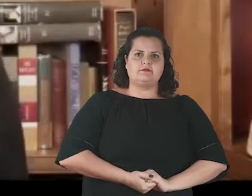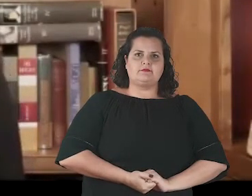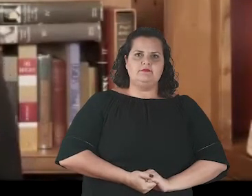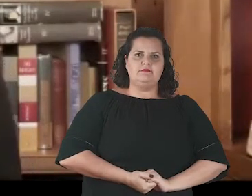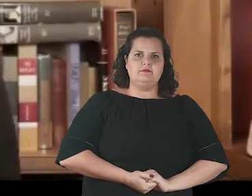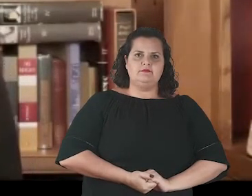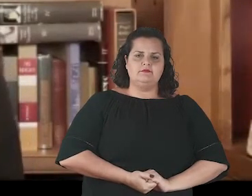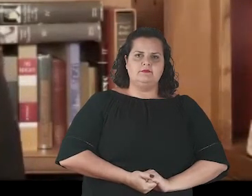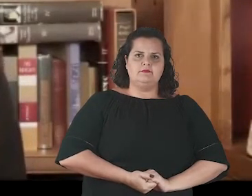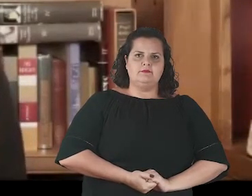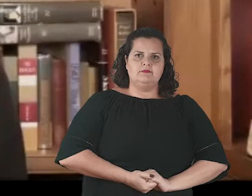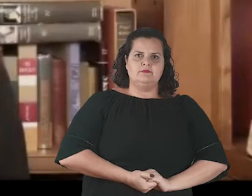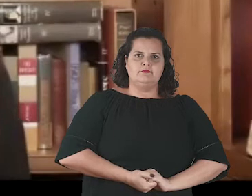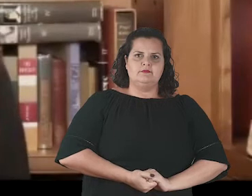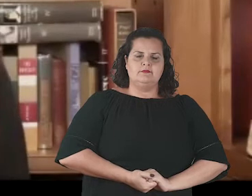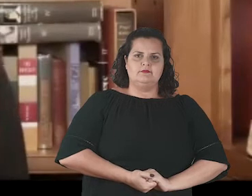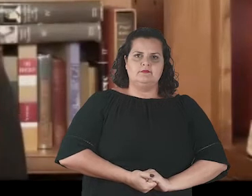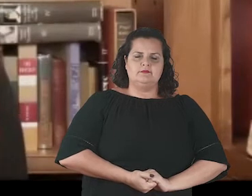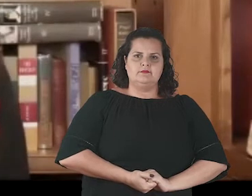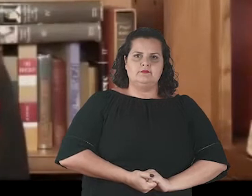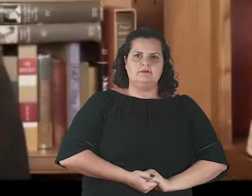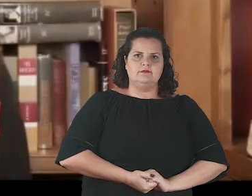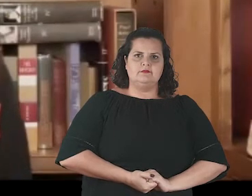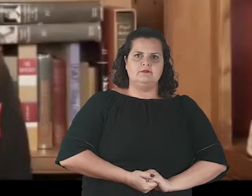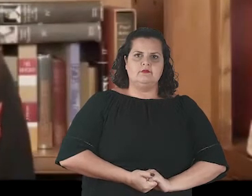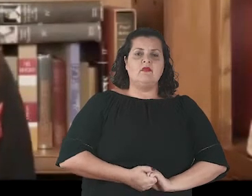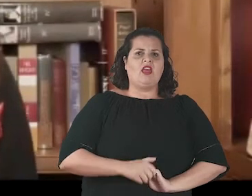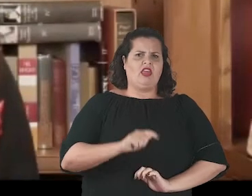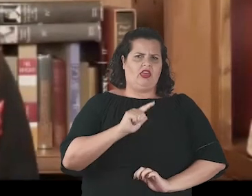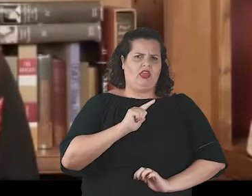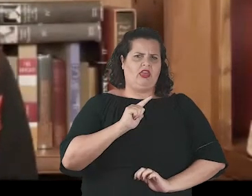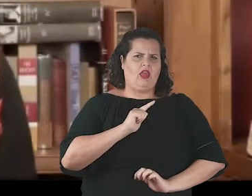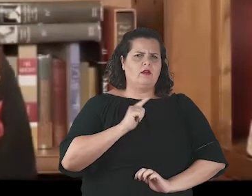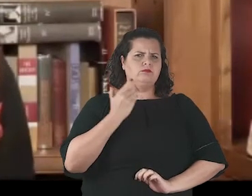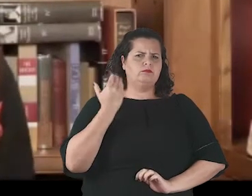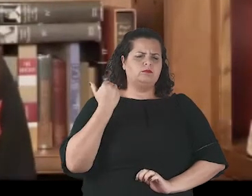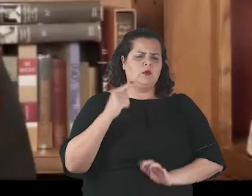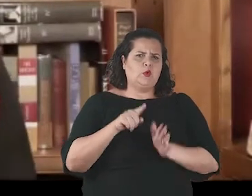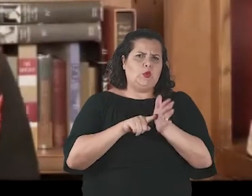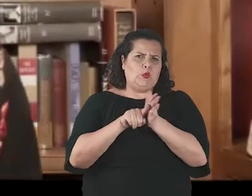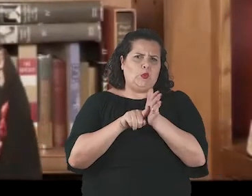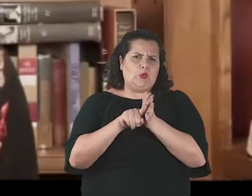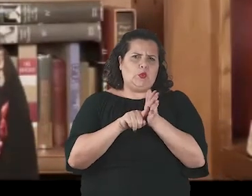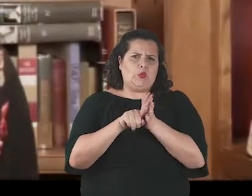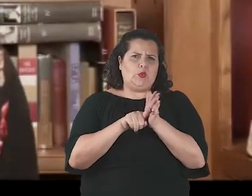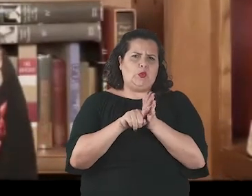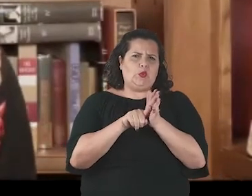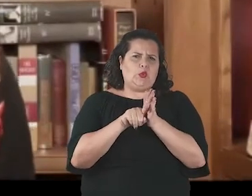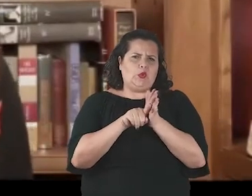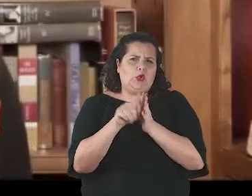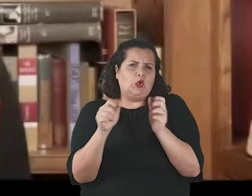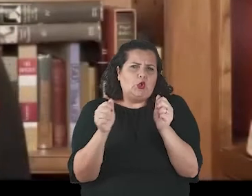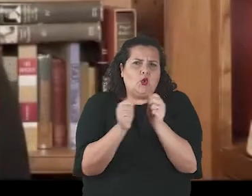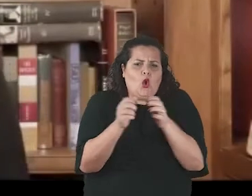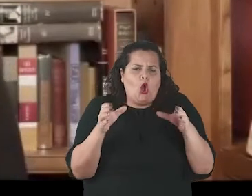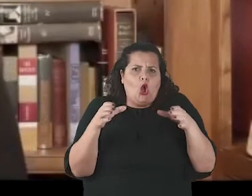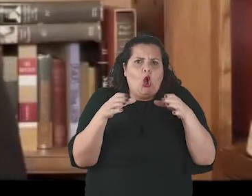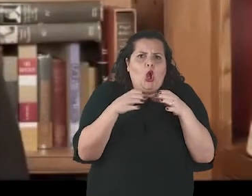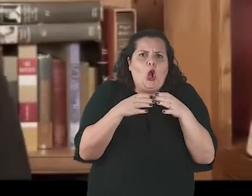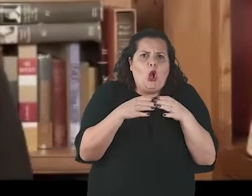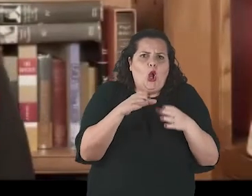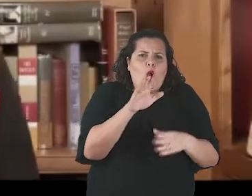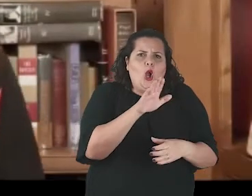Foi realizado um estudo com adolescentes de dez países em cinco continentes